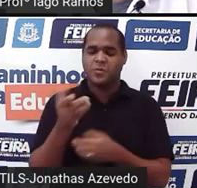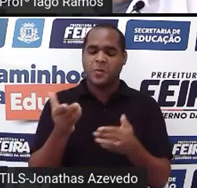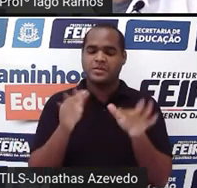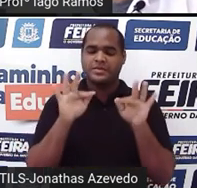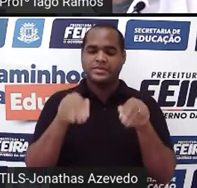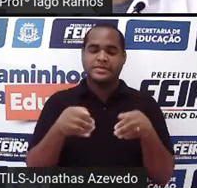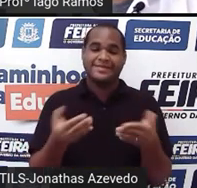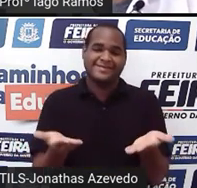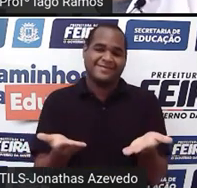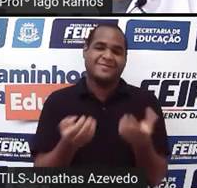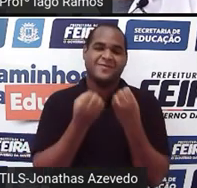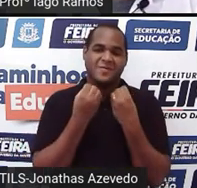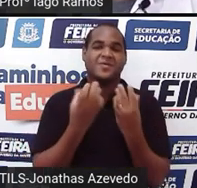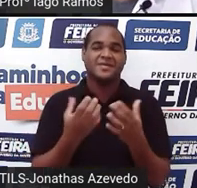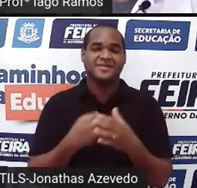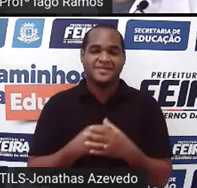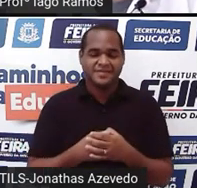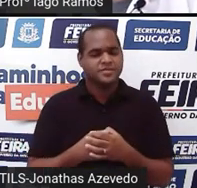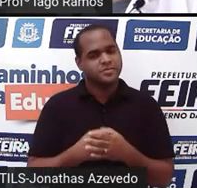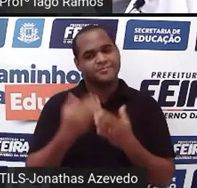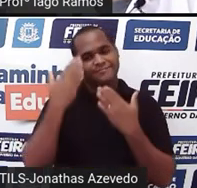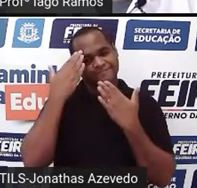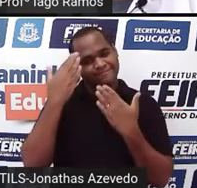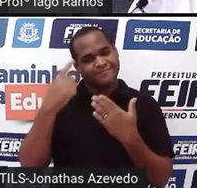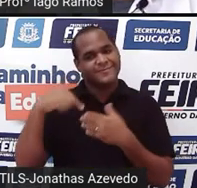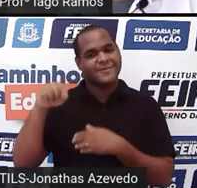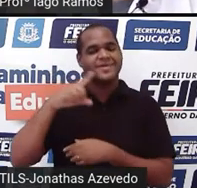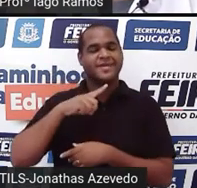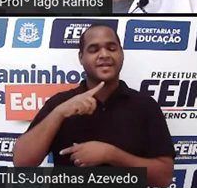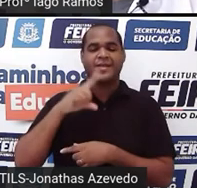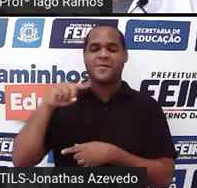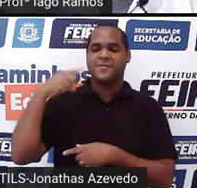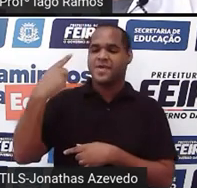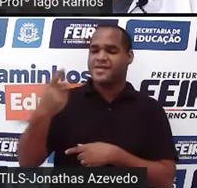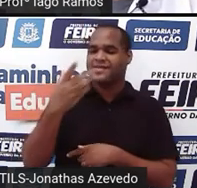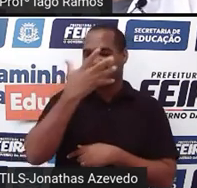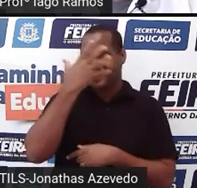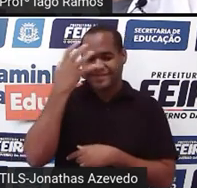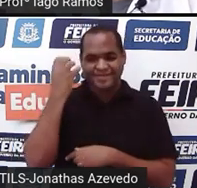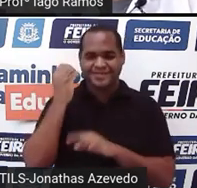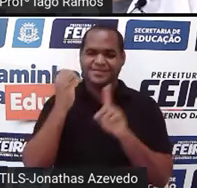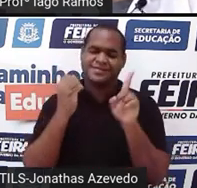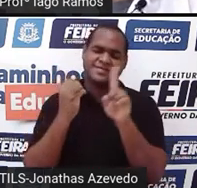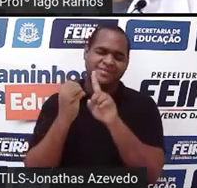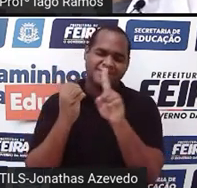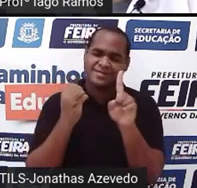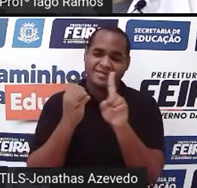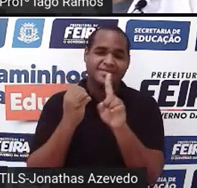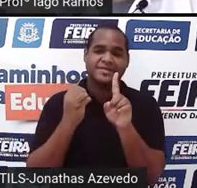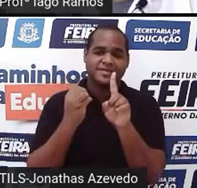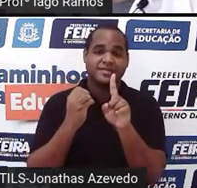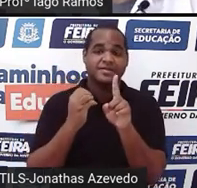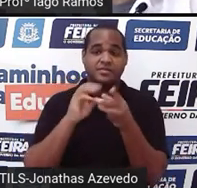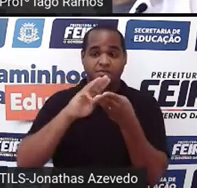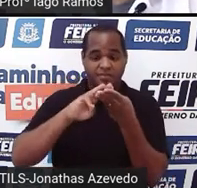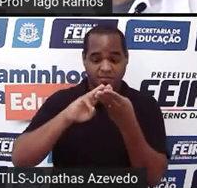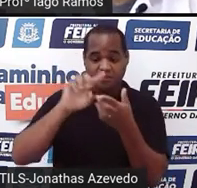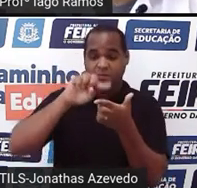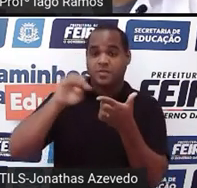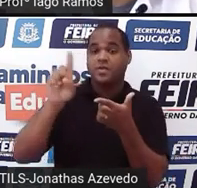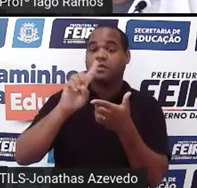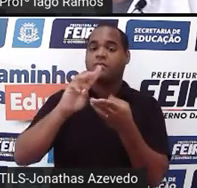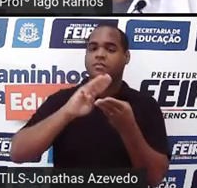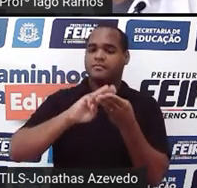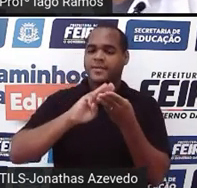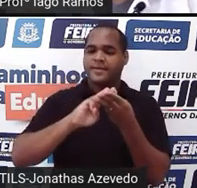que ficar por aqui, tá bom? Desde já até a próxima, mais uma vez vale o nosso lema, matemática não é